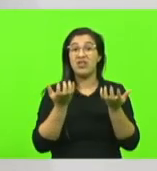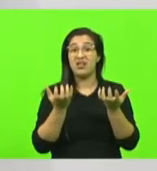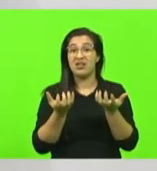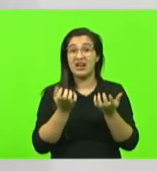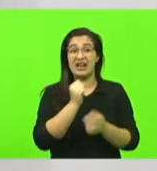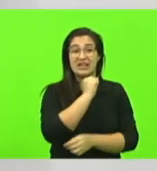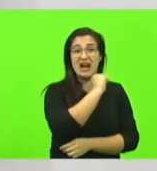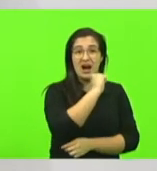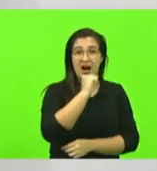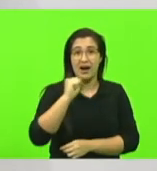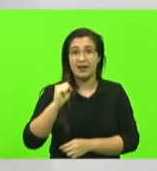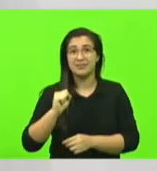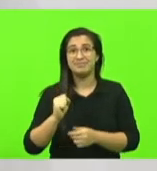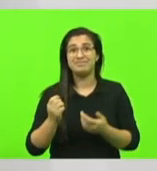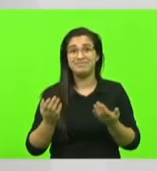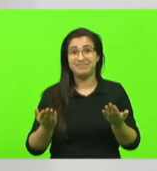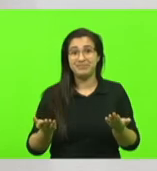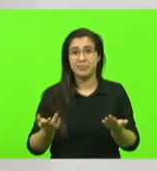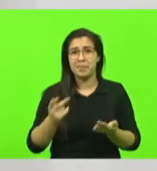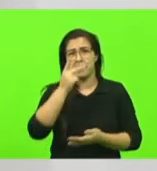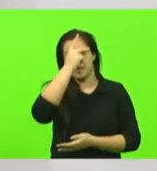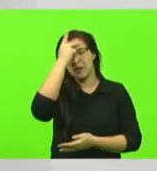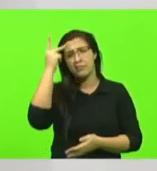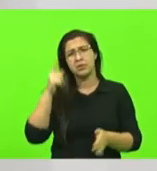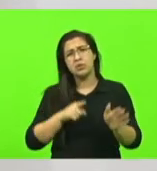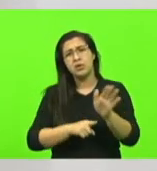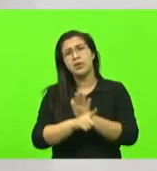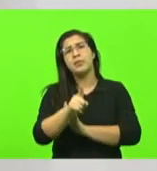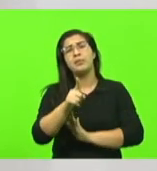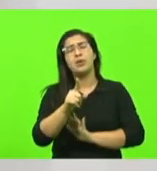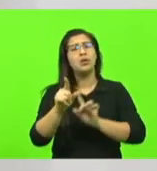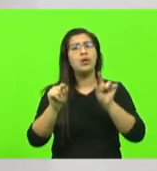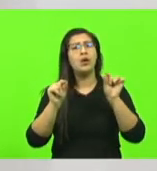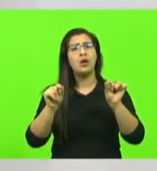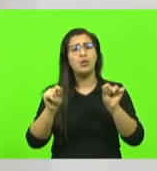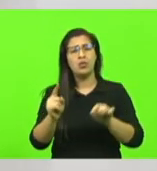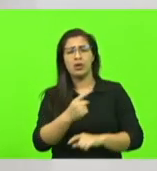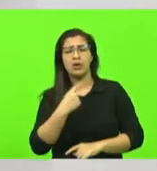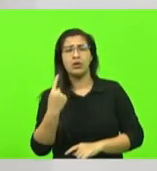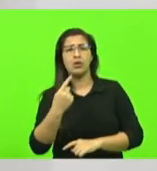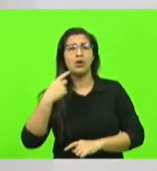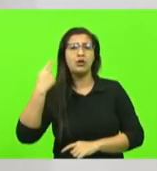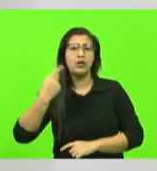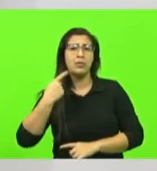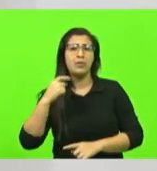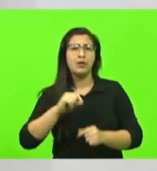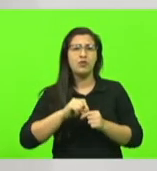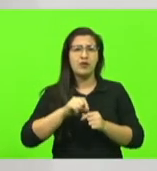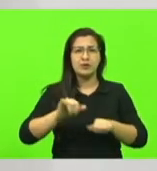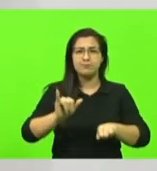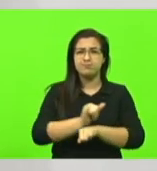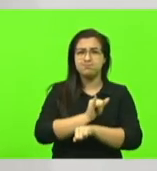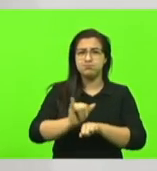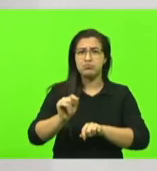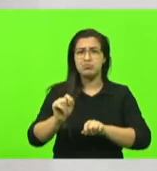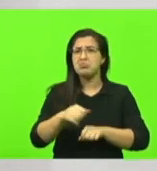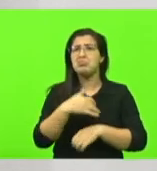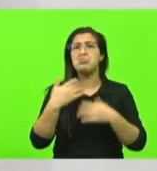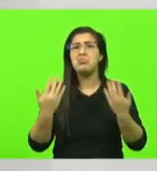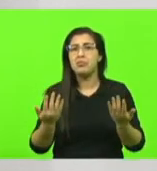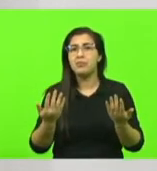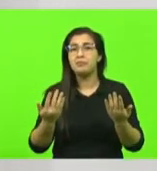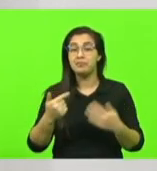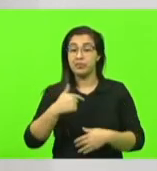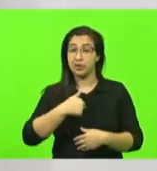e daí as pessoas perguntando o que nós deputados temos feito e eu tenho dito